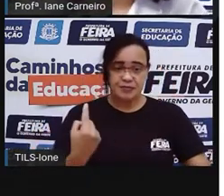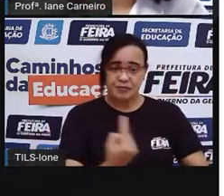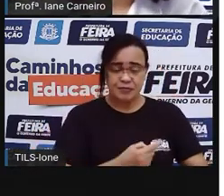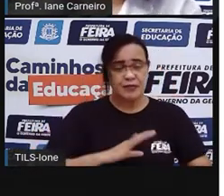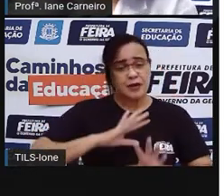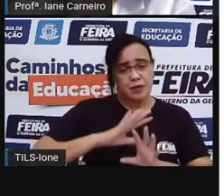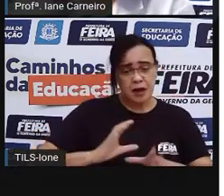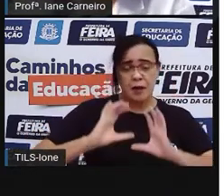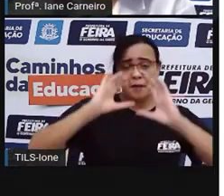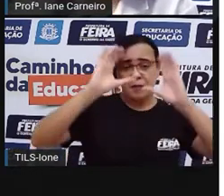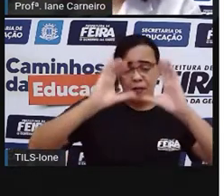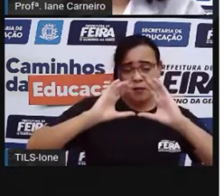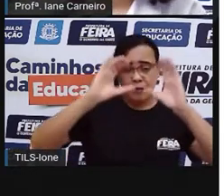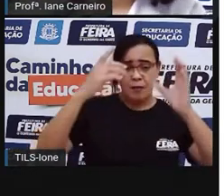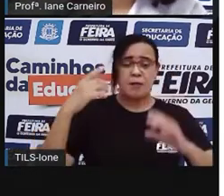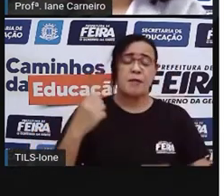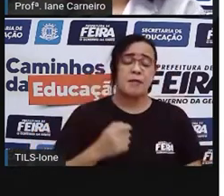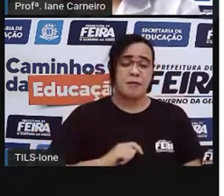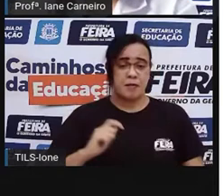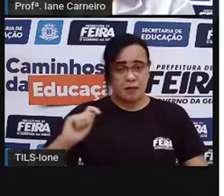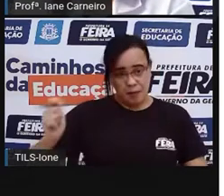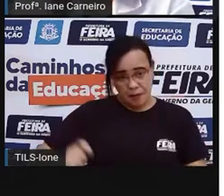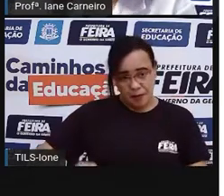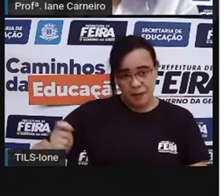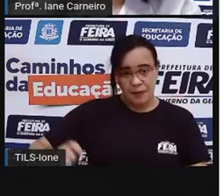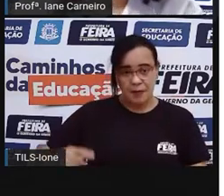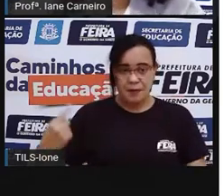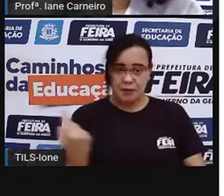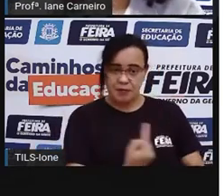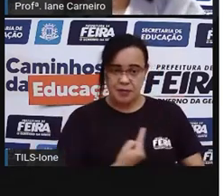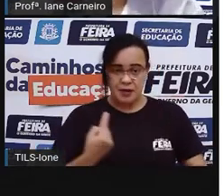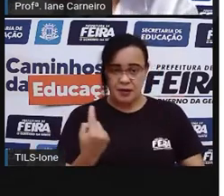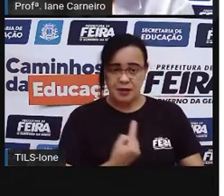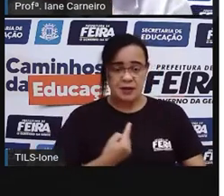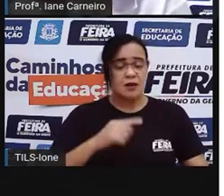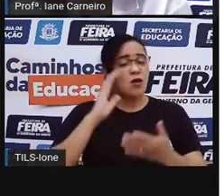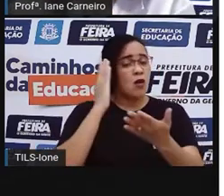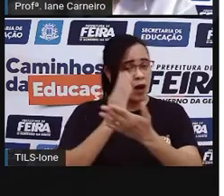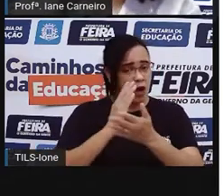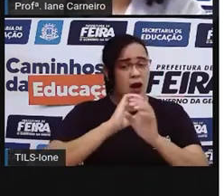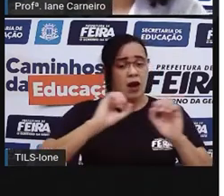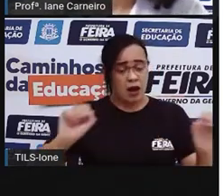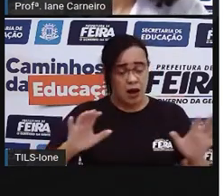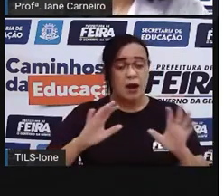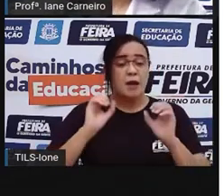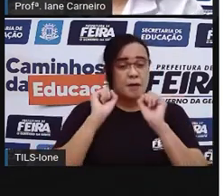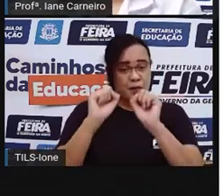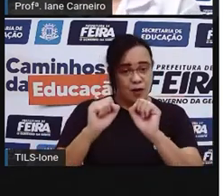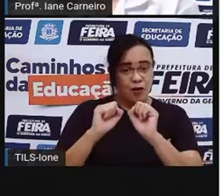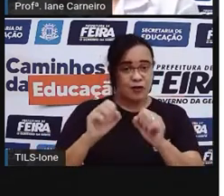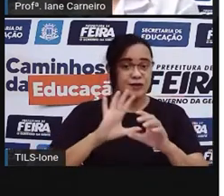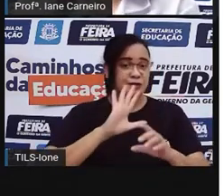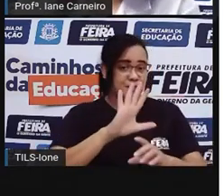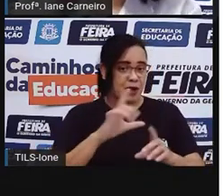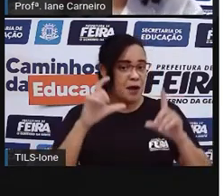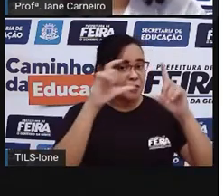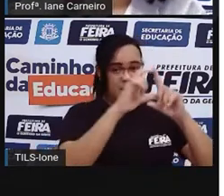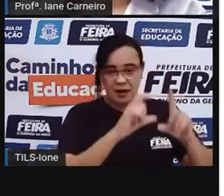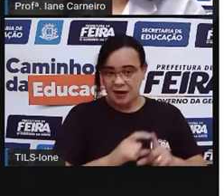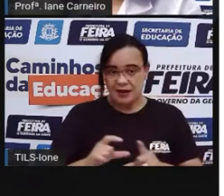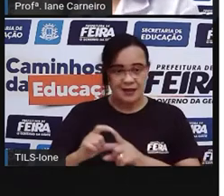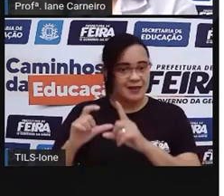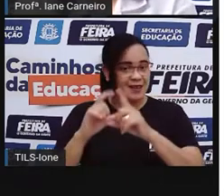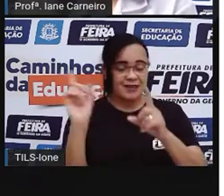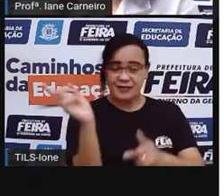De tanto brincar se gastam As palavras não As palavras não Quanto mais